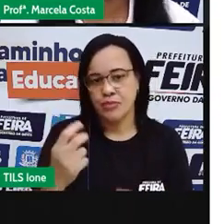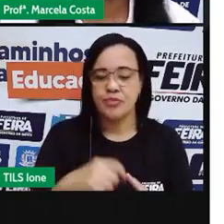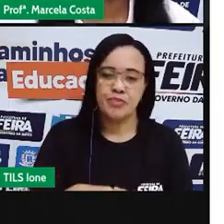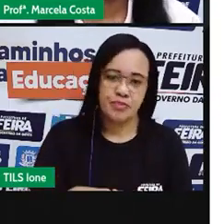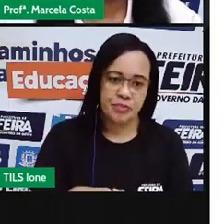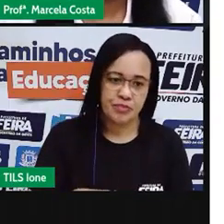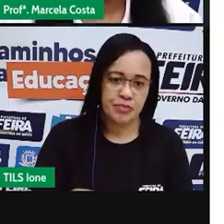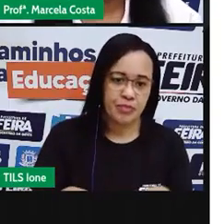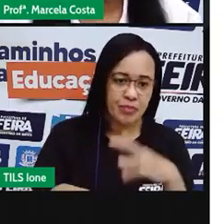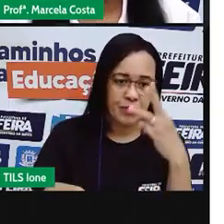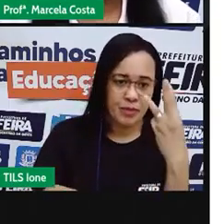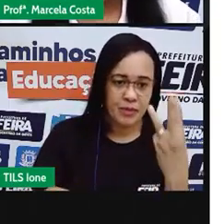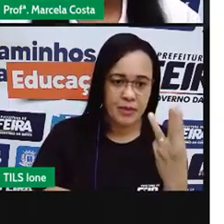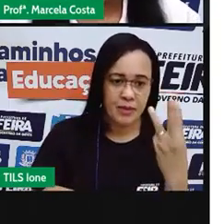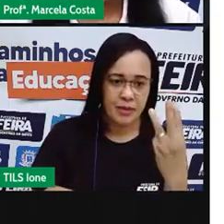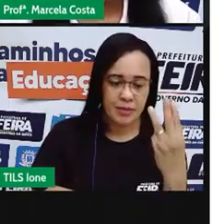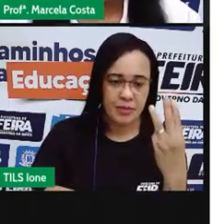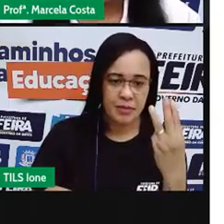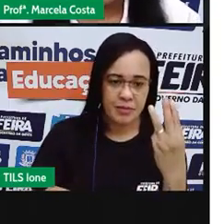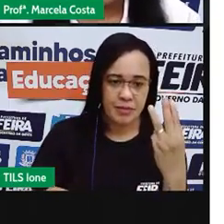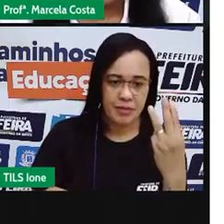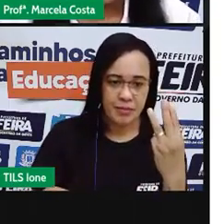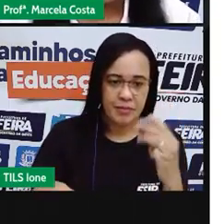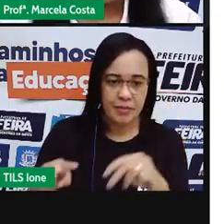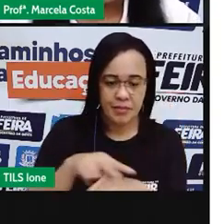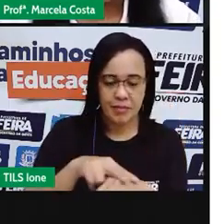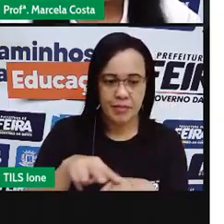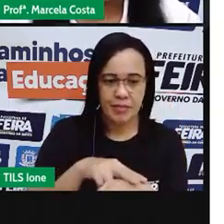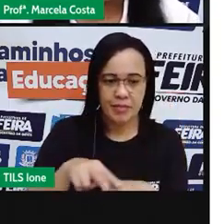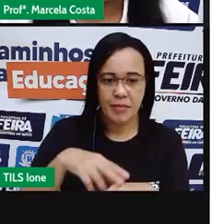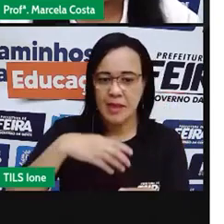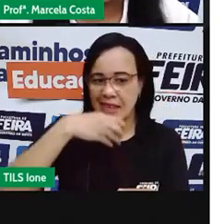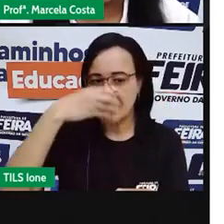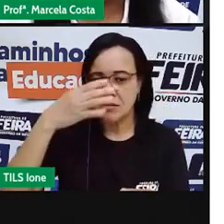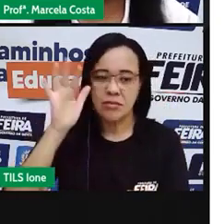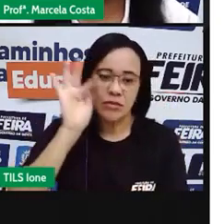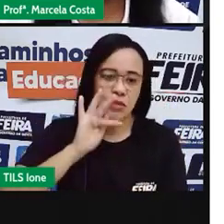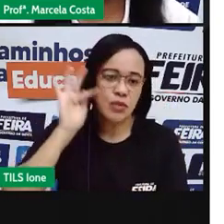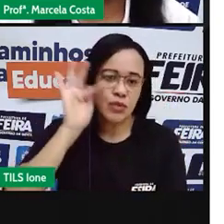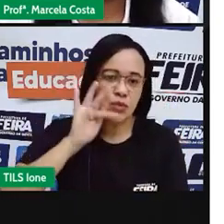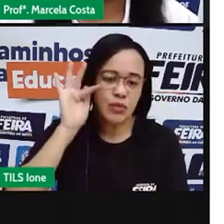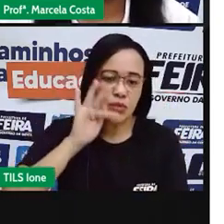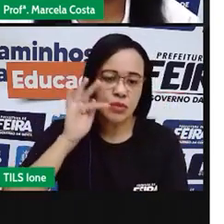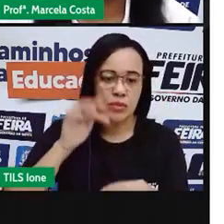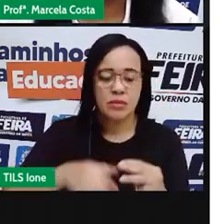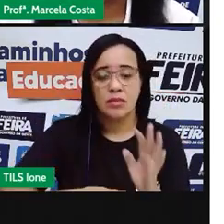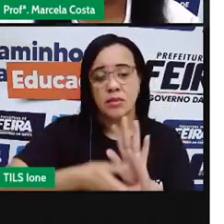eu tenho três peras eu retirei duas